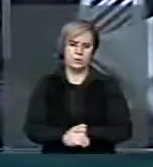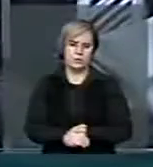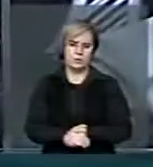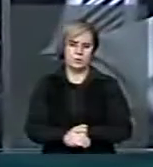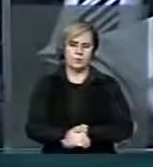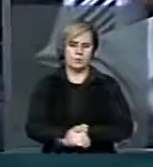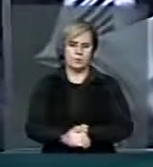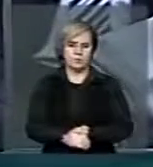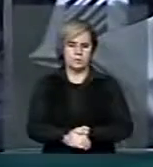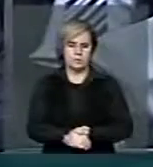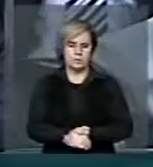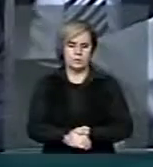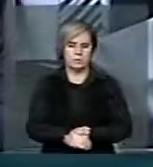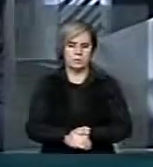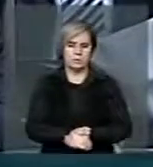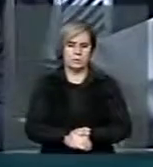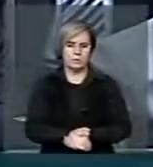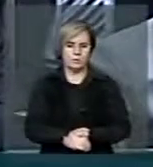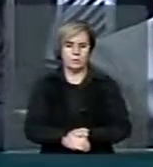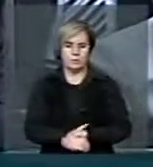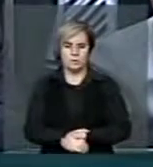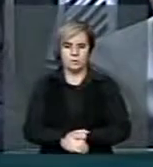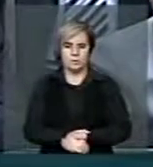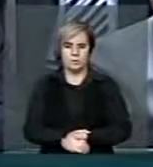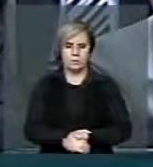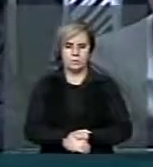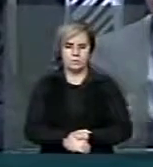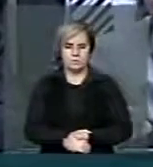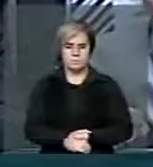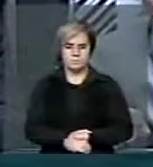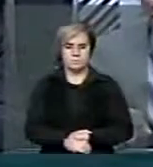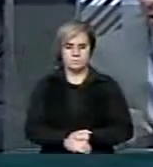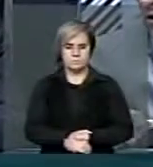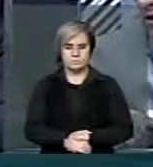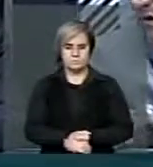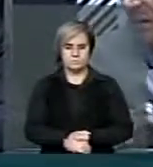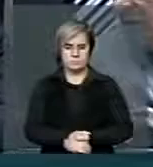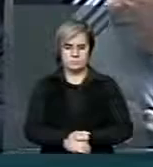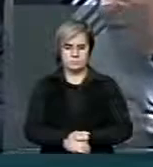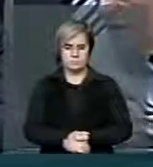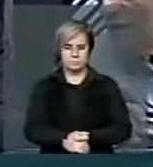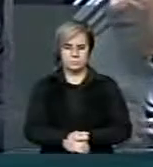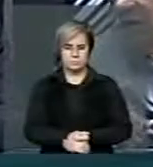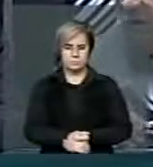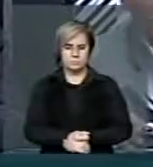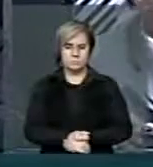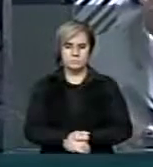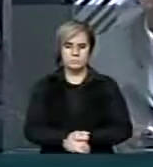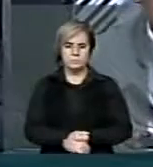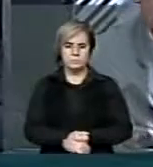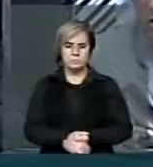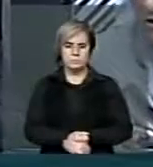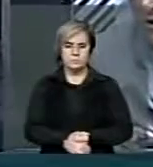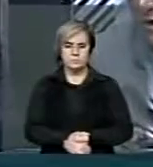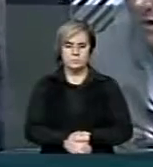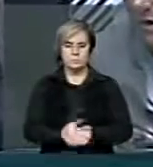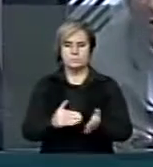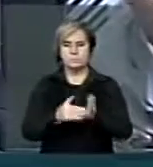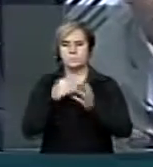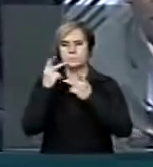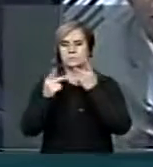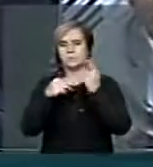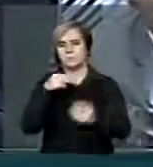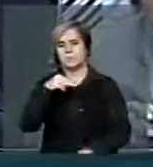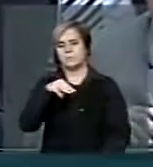O último orador escrito para encaminhamento, o último orador, Major Fábio,